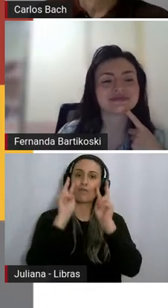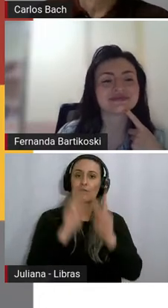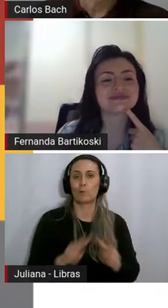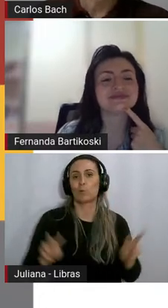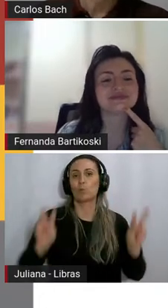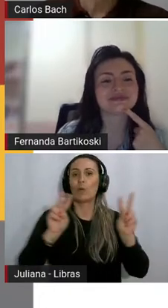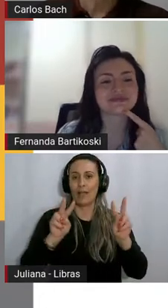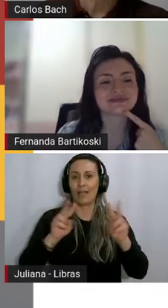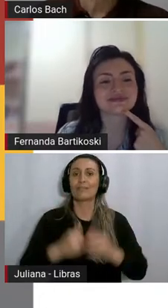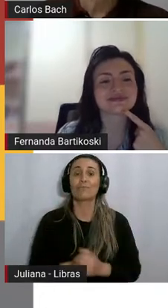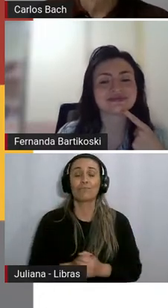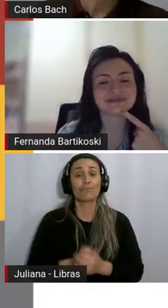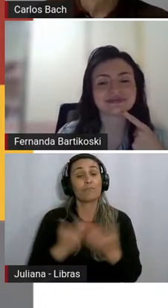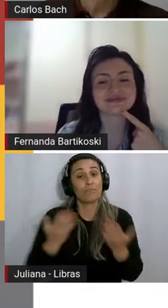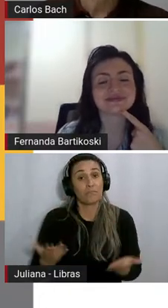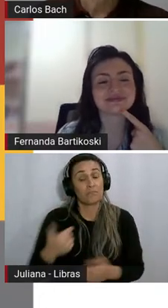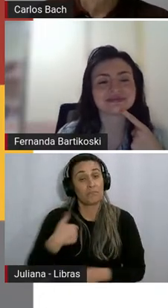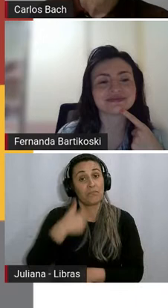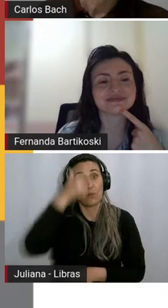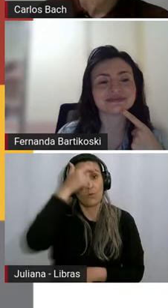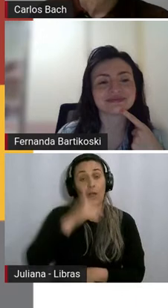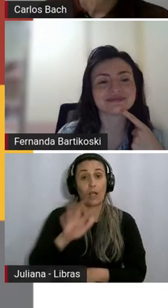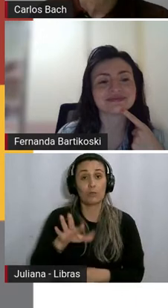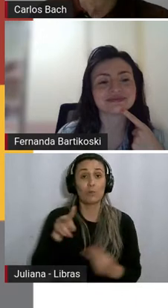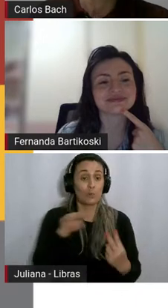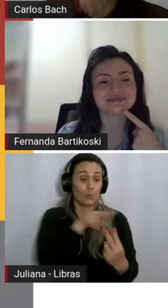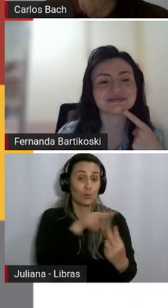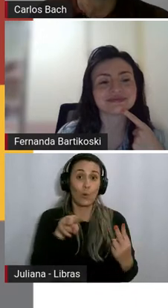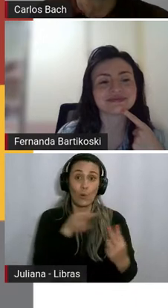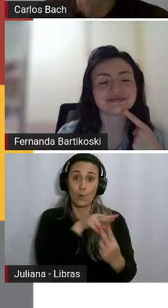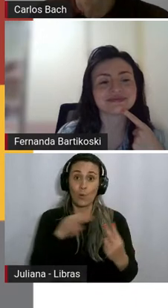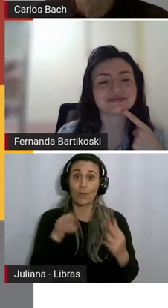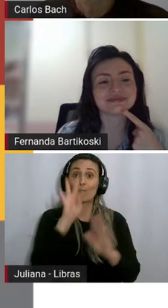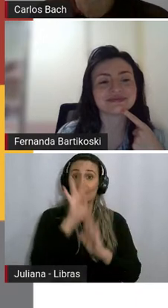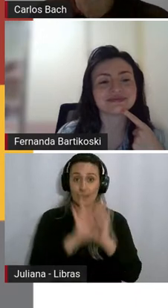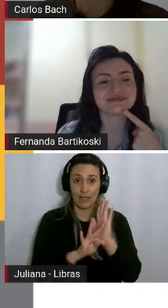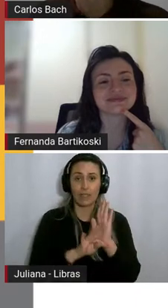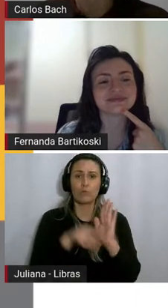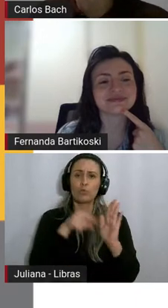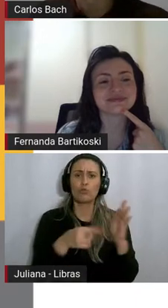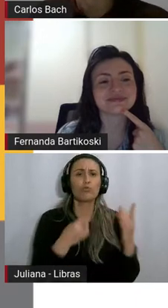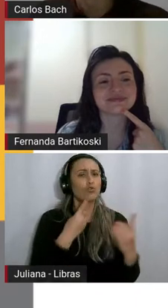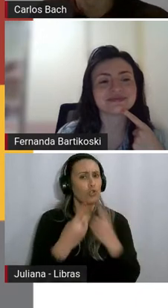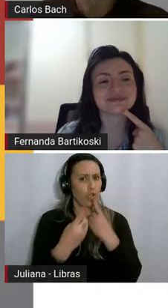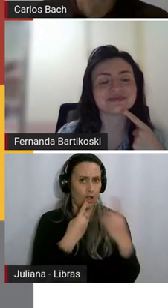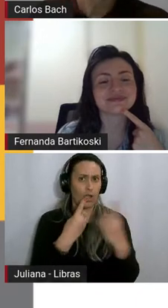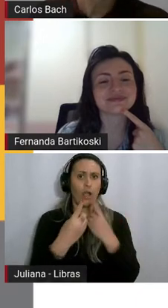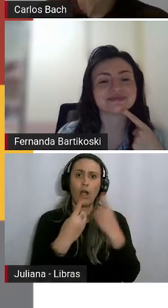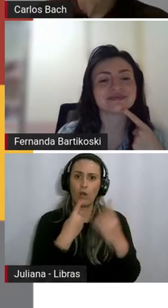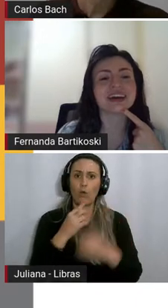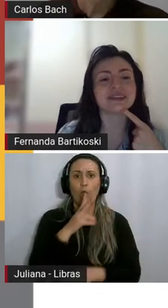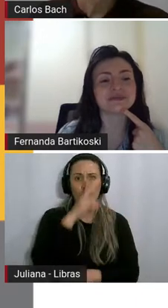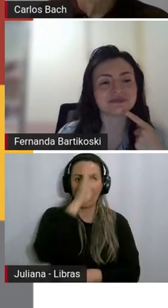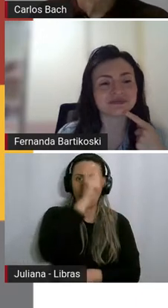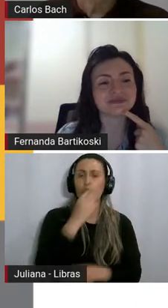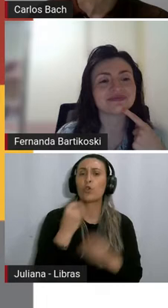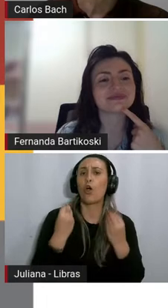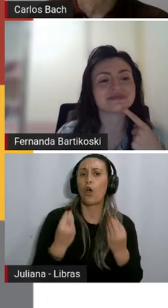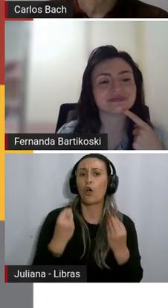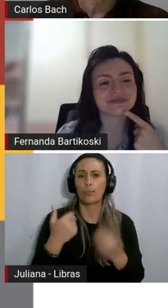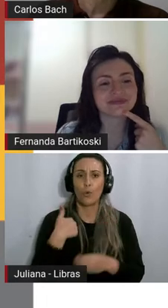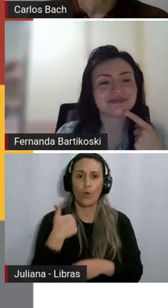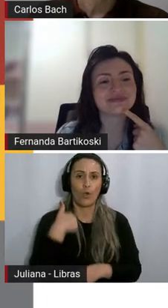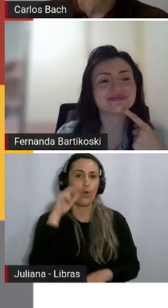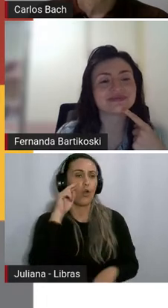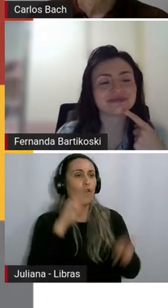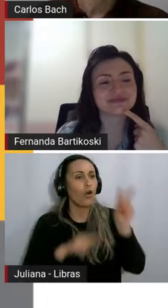eu acho que os dois textos dialogam muito forte com essa forma de como é que eu olho. Né? Como